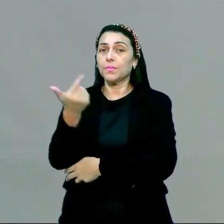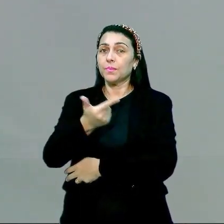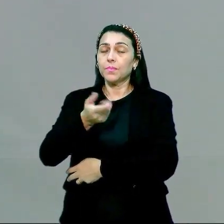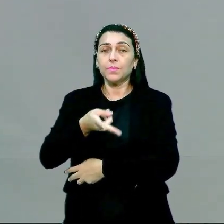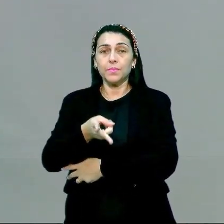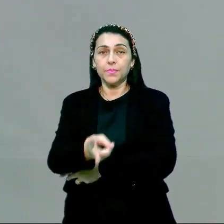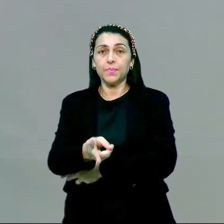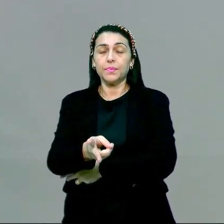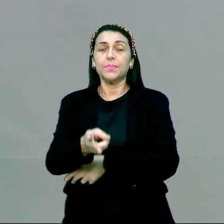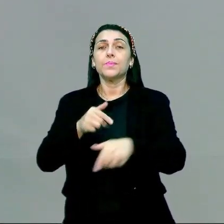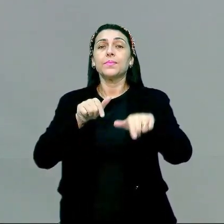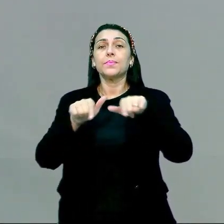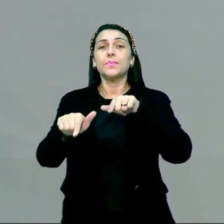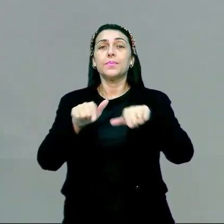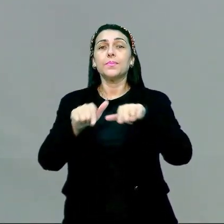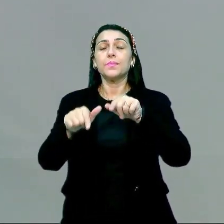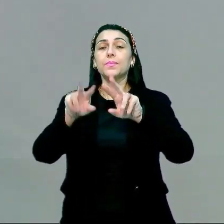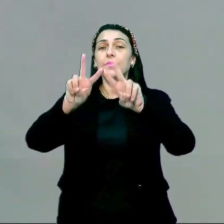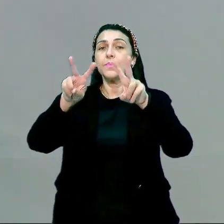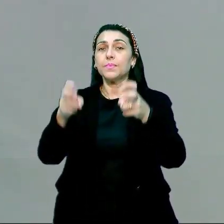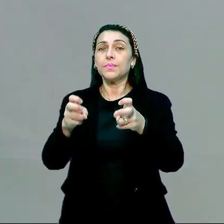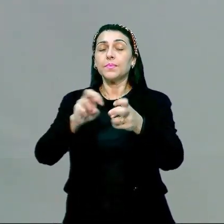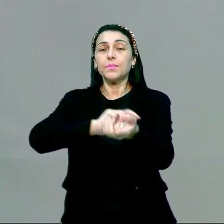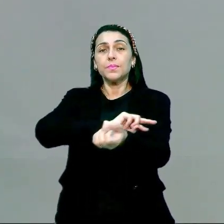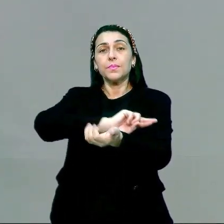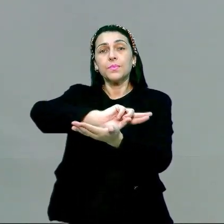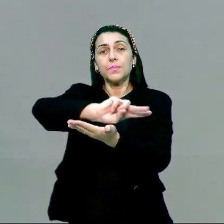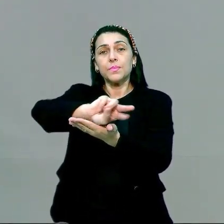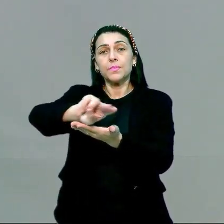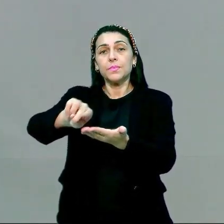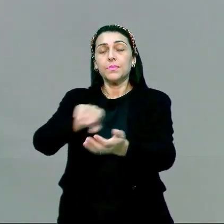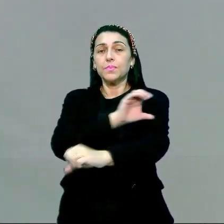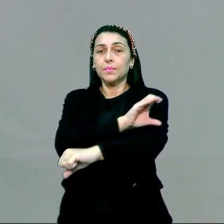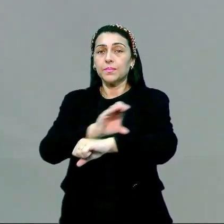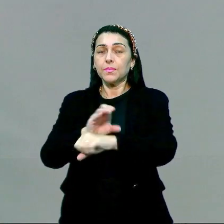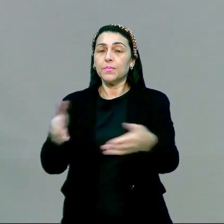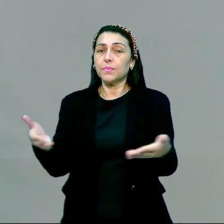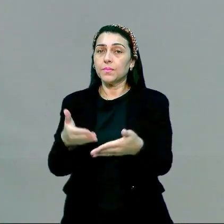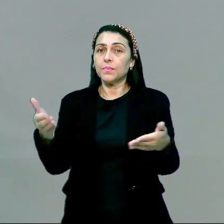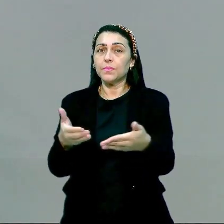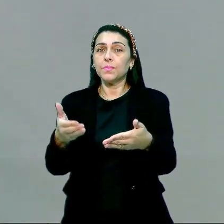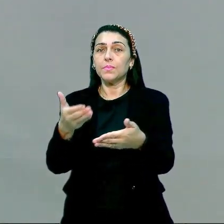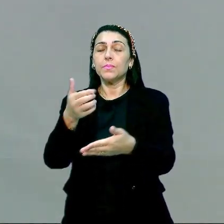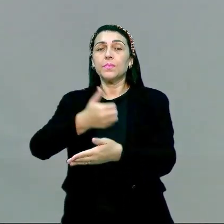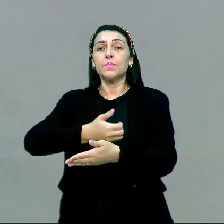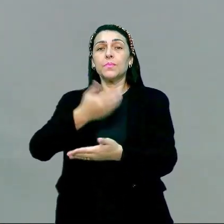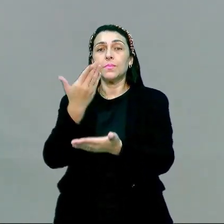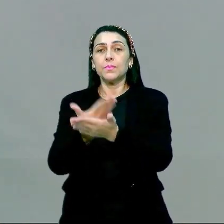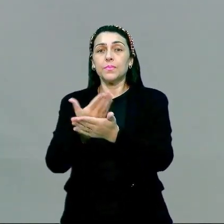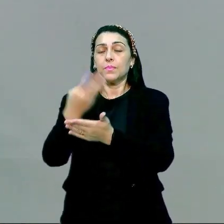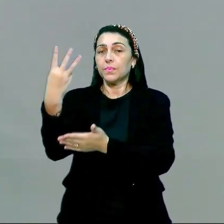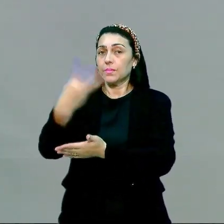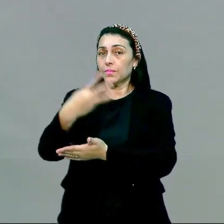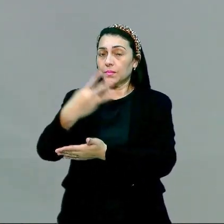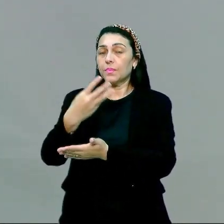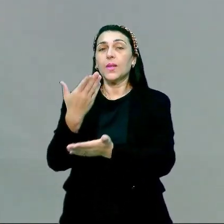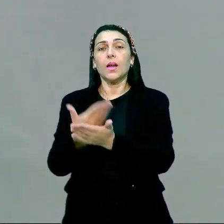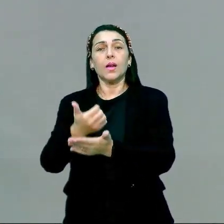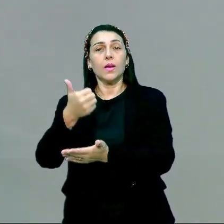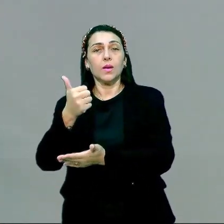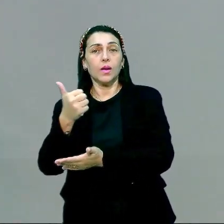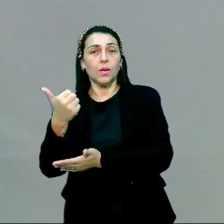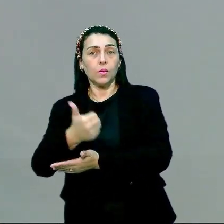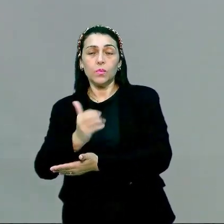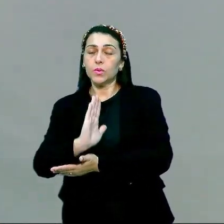continuar aí, Trabalhamos a temática diversidade cultural. Hoje, parte 3. Parte 1, gente já